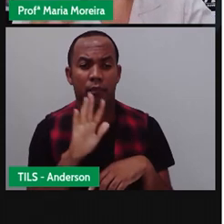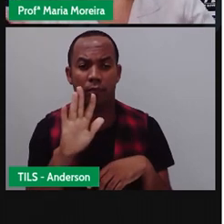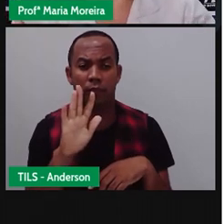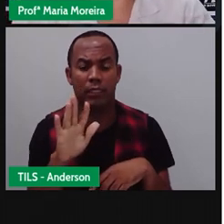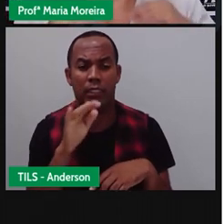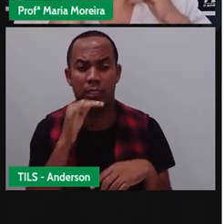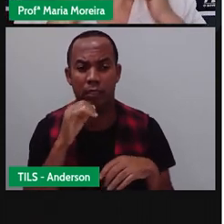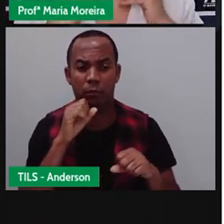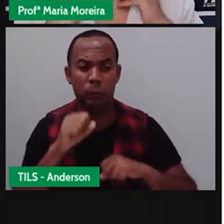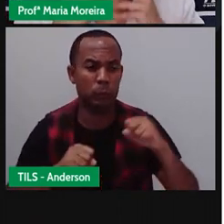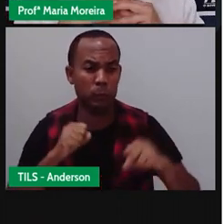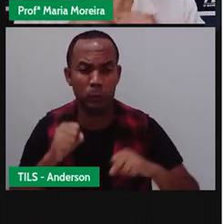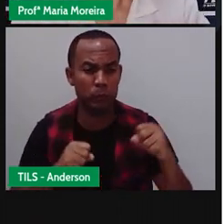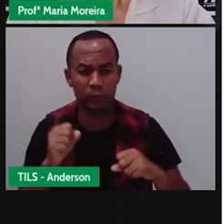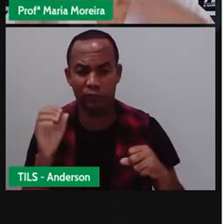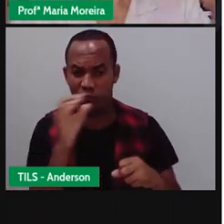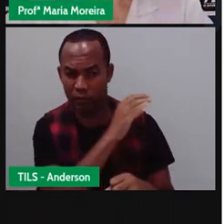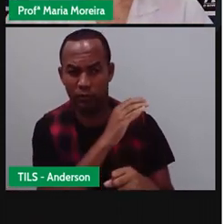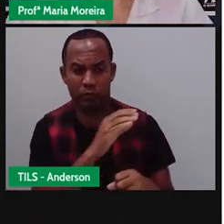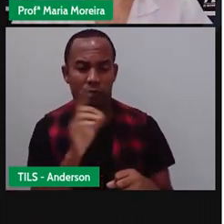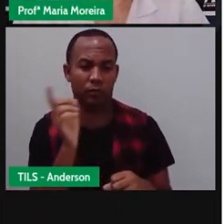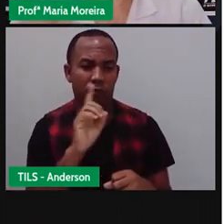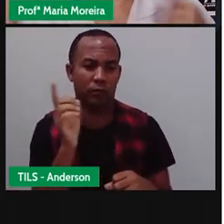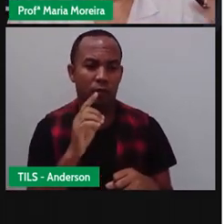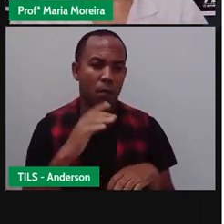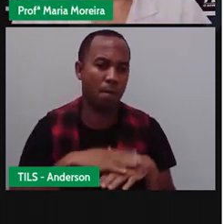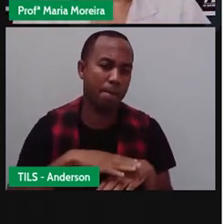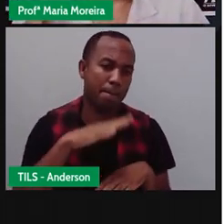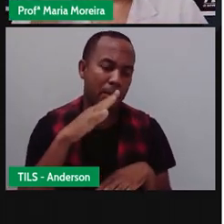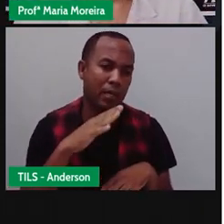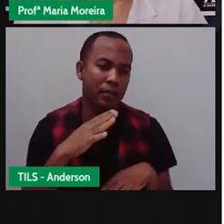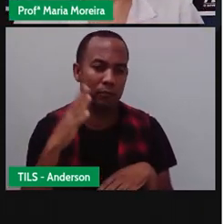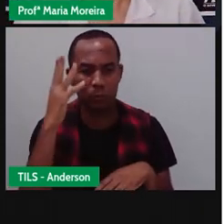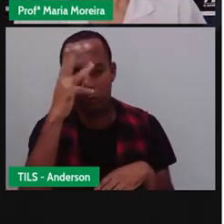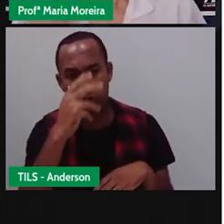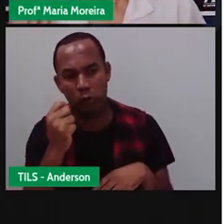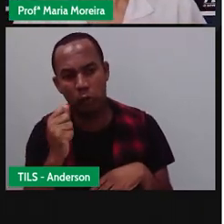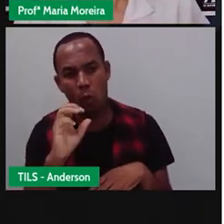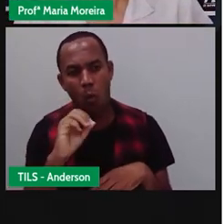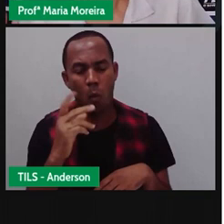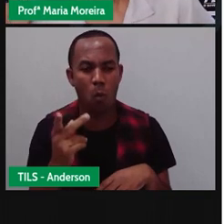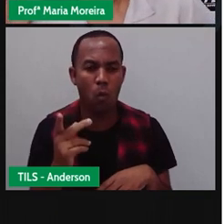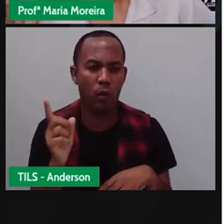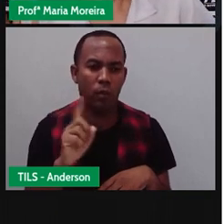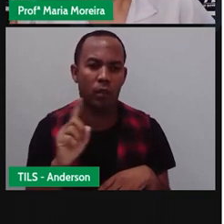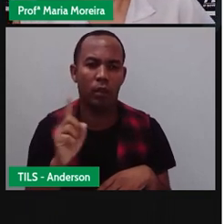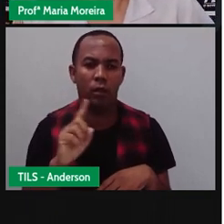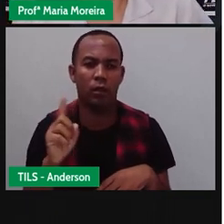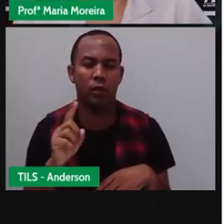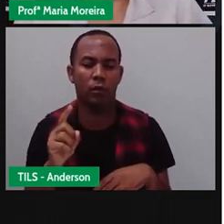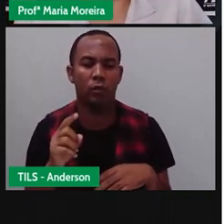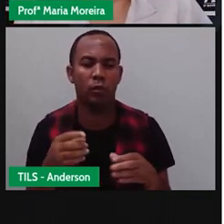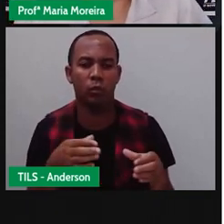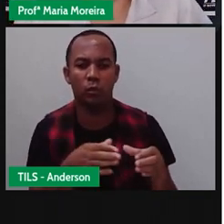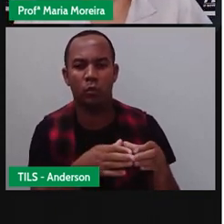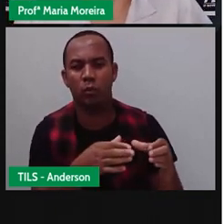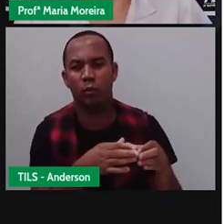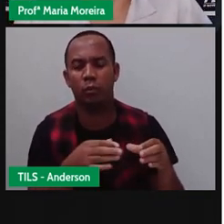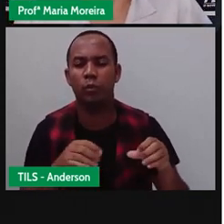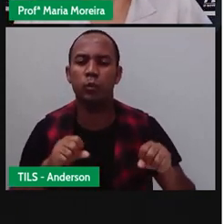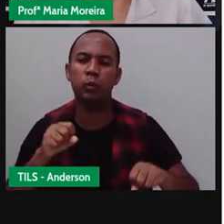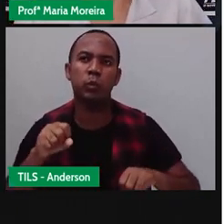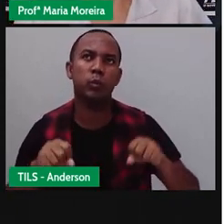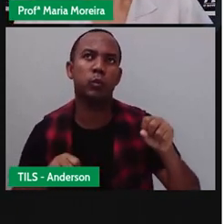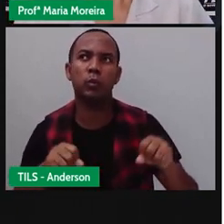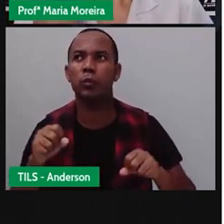não competição de velocidade, tá, gente? Competição para, ah, o que é mais incrementado, mais bonito e tal. Geralmente o pessoal de motoclube usa muito esses